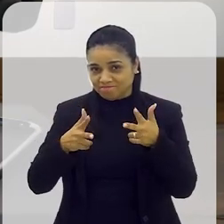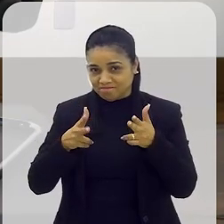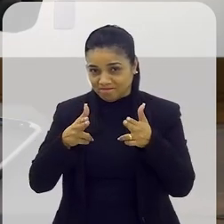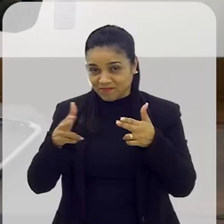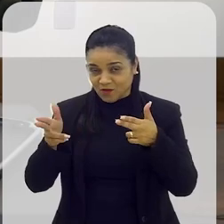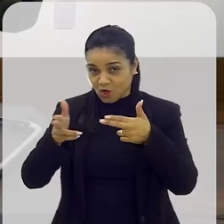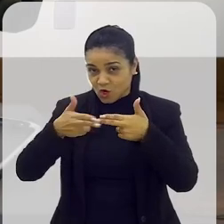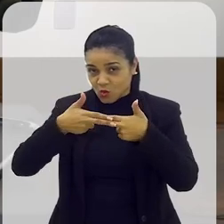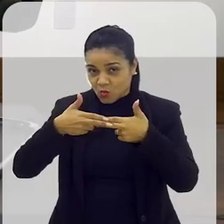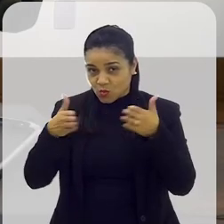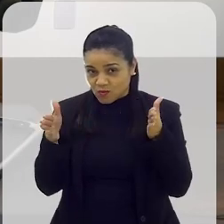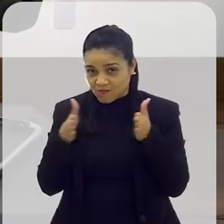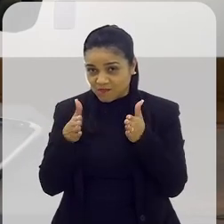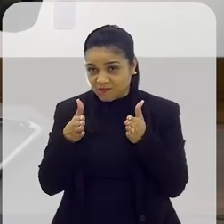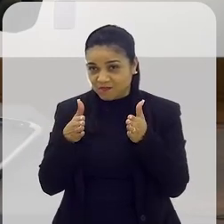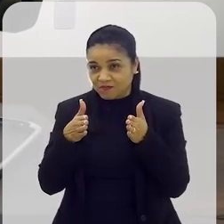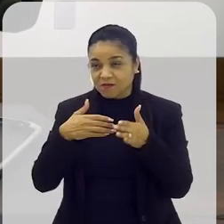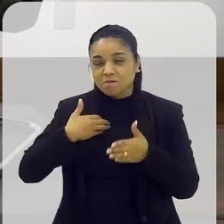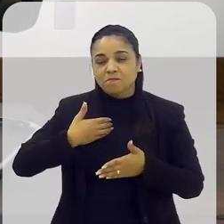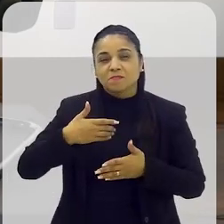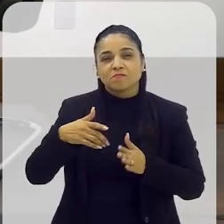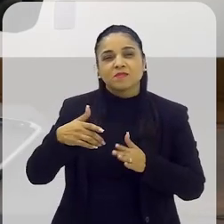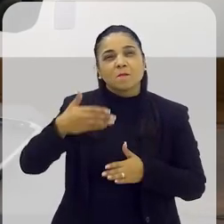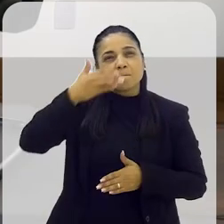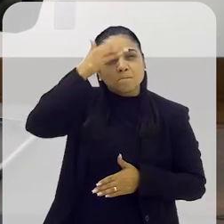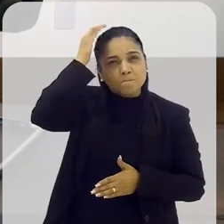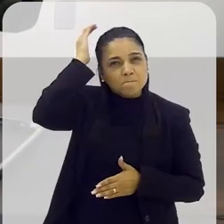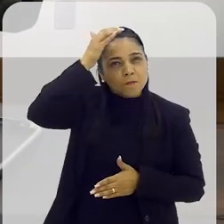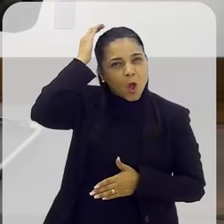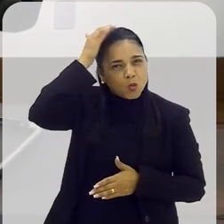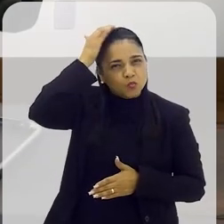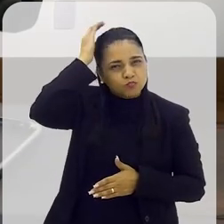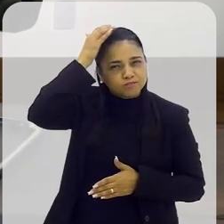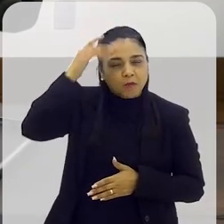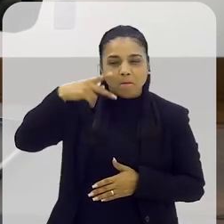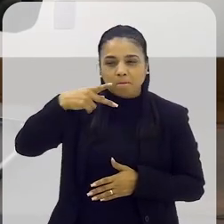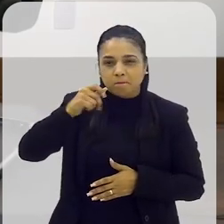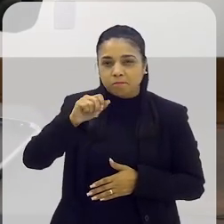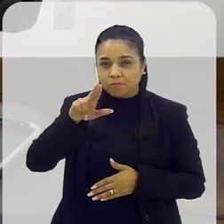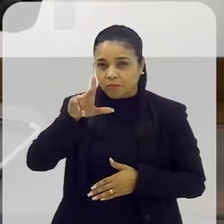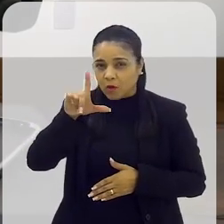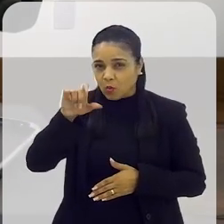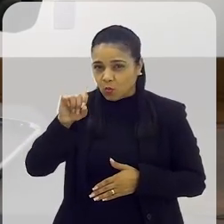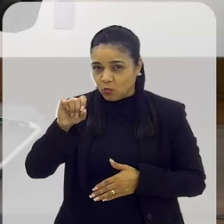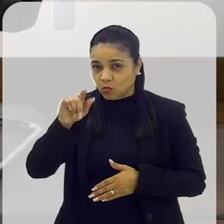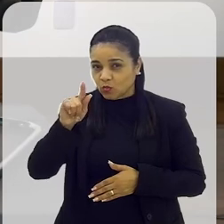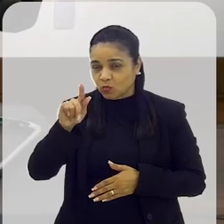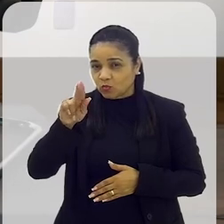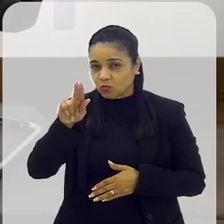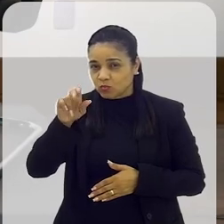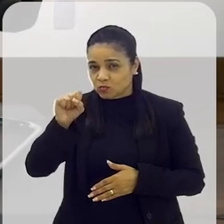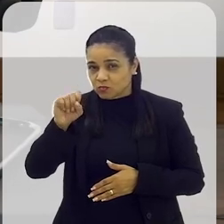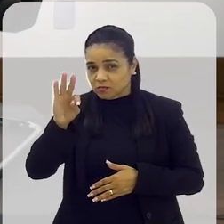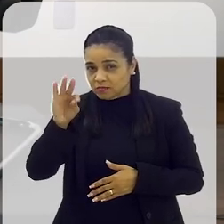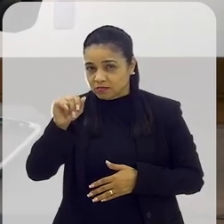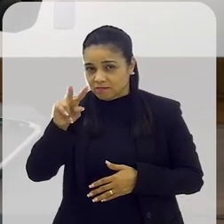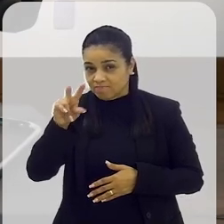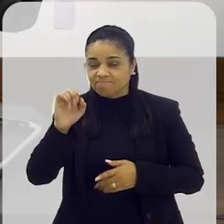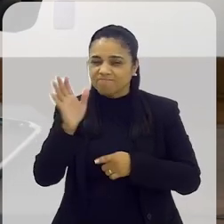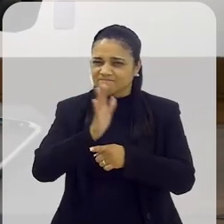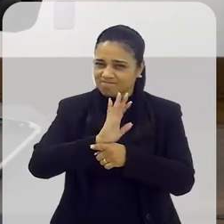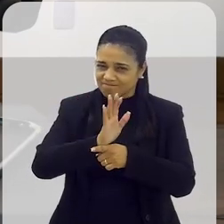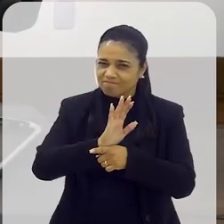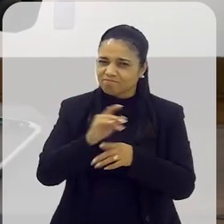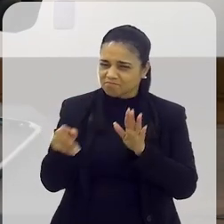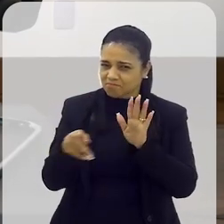É, aí talvez seja, não, Paulo Gustavo é mais para cinema, tem umas coisas, tem... E também